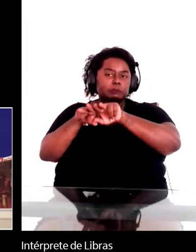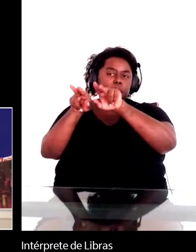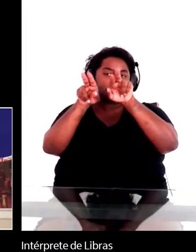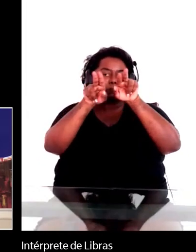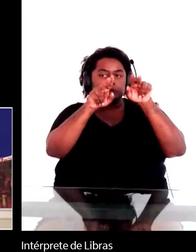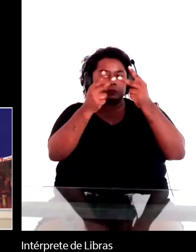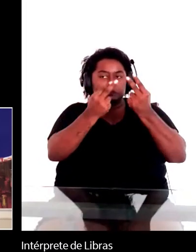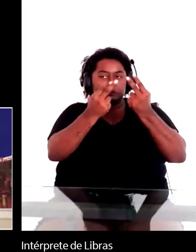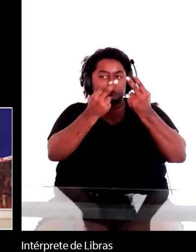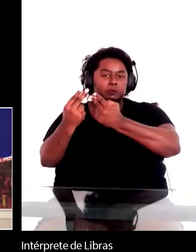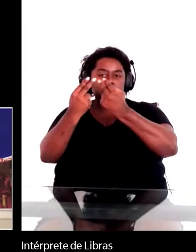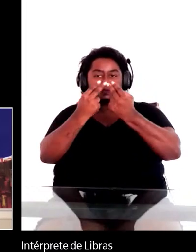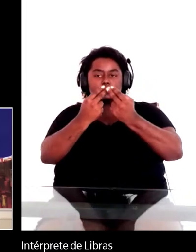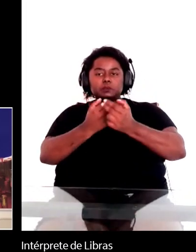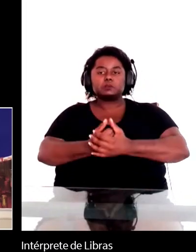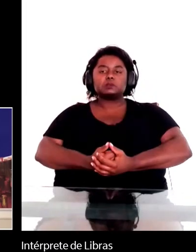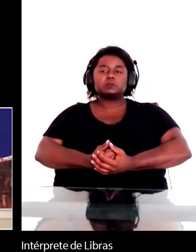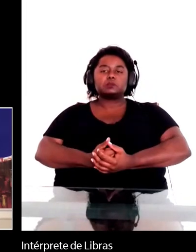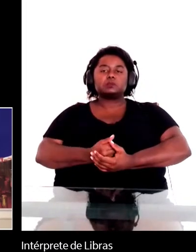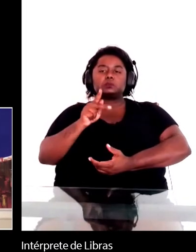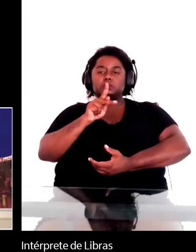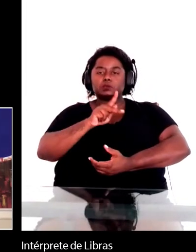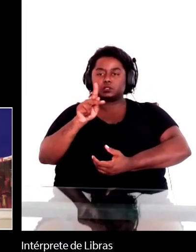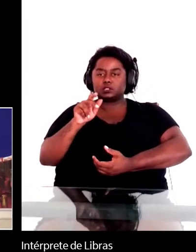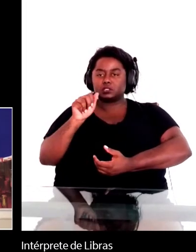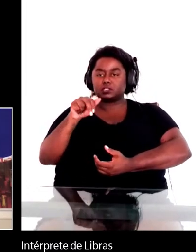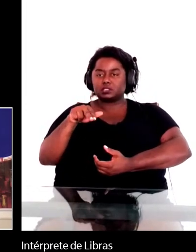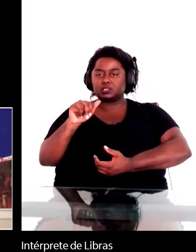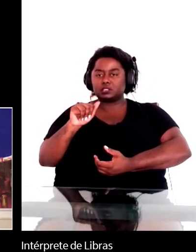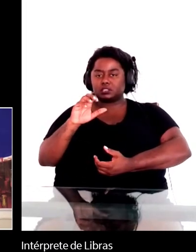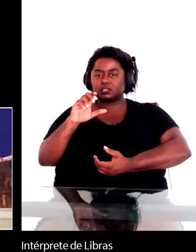Professora Ana Cláudia, lhe passa a palavra.